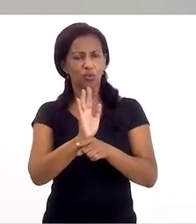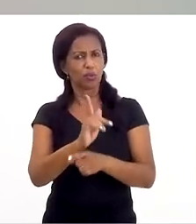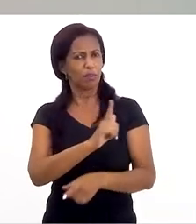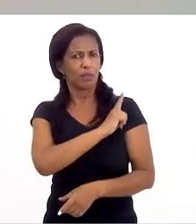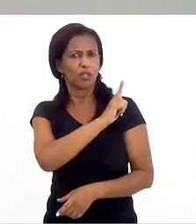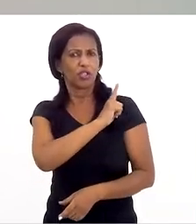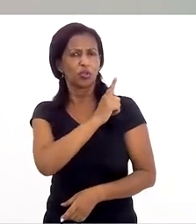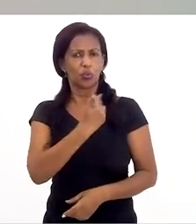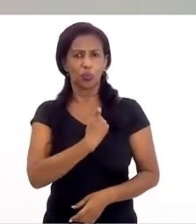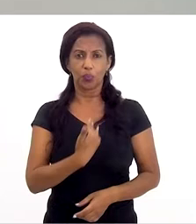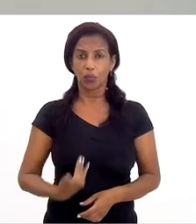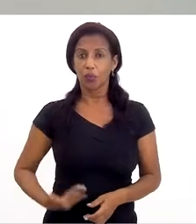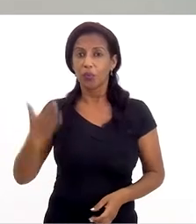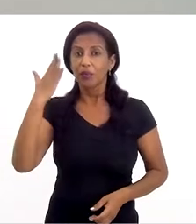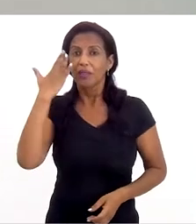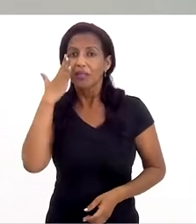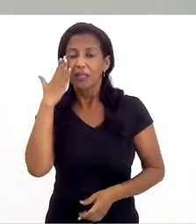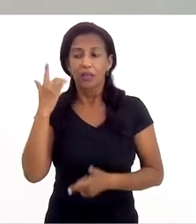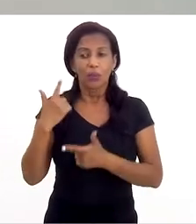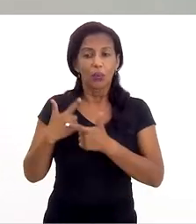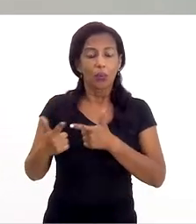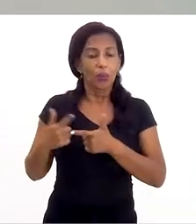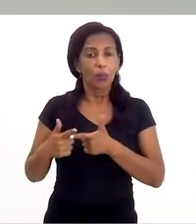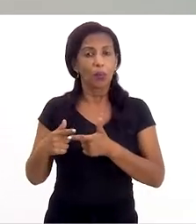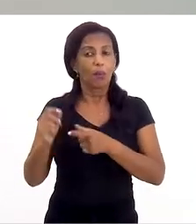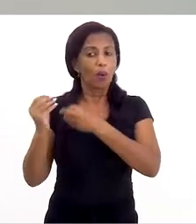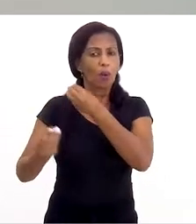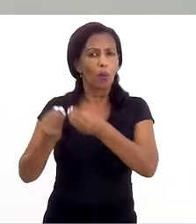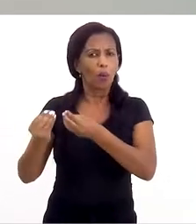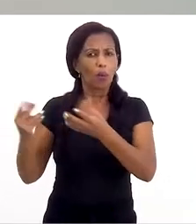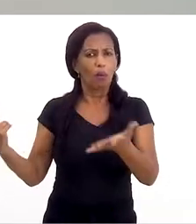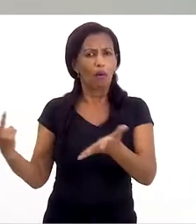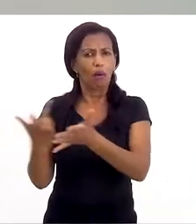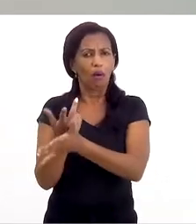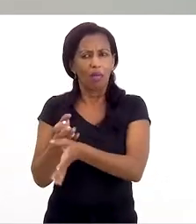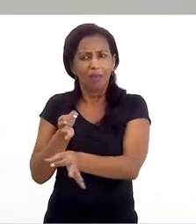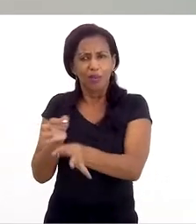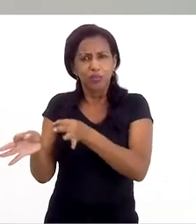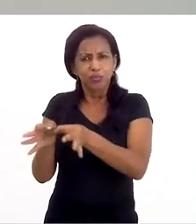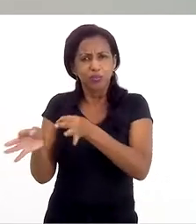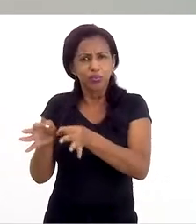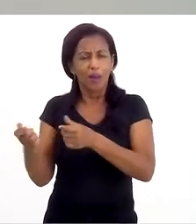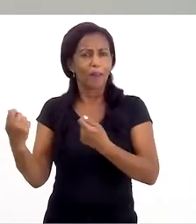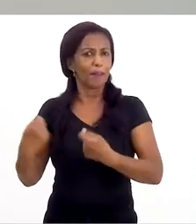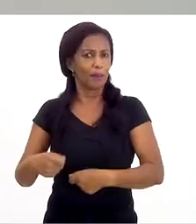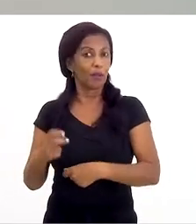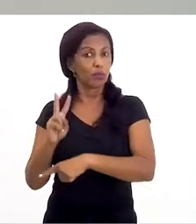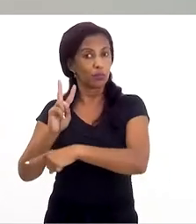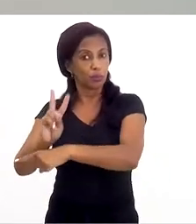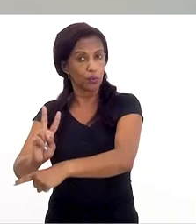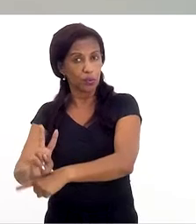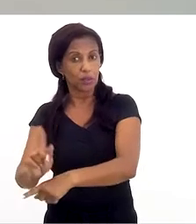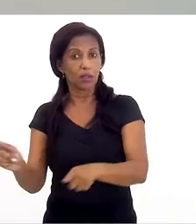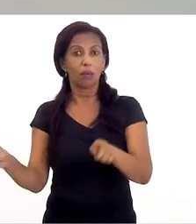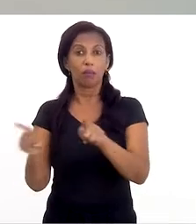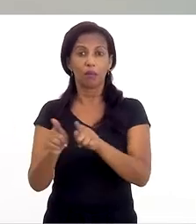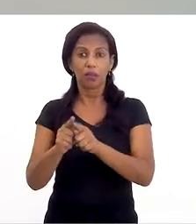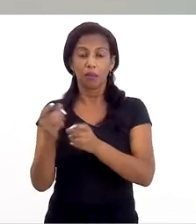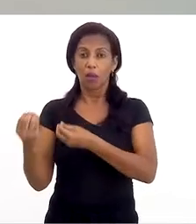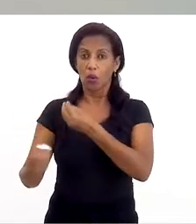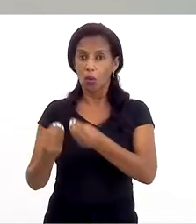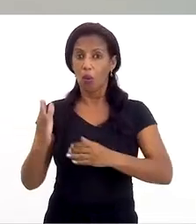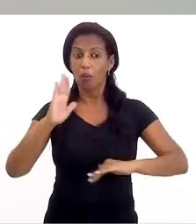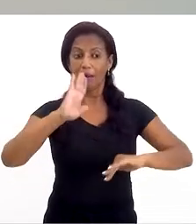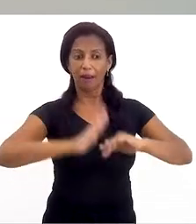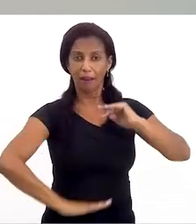gestores públicos, né? Entenderem o problema, como ele ocorre e criar mecanismos, não somente de prevenção, mas também como